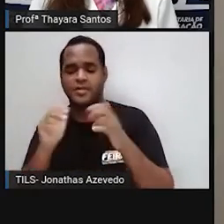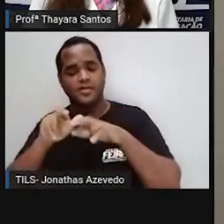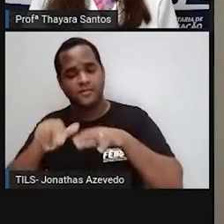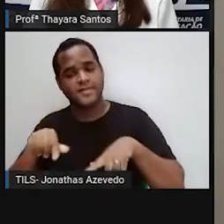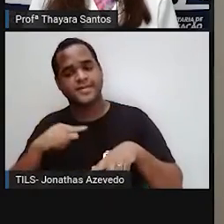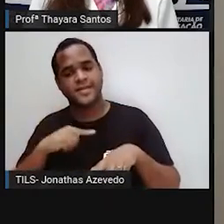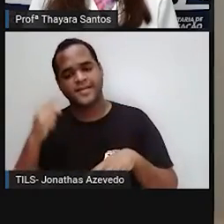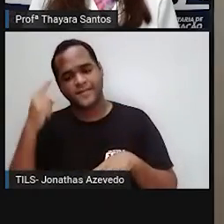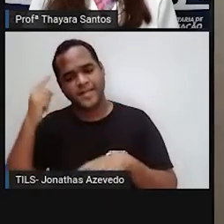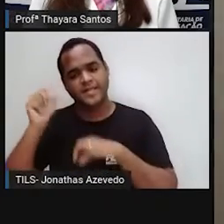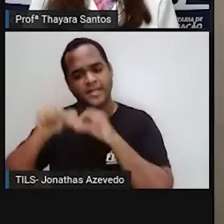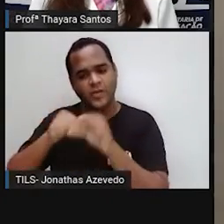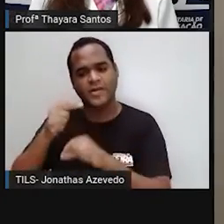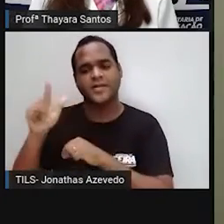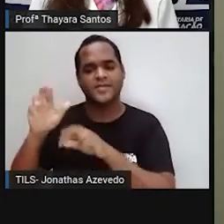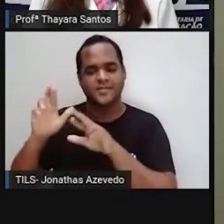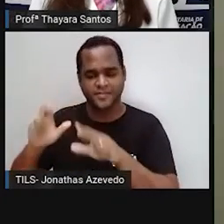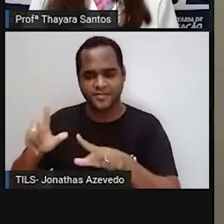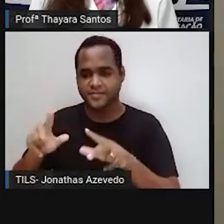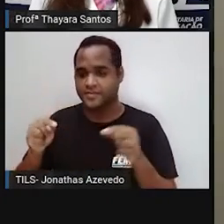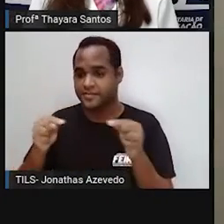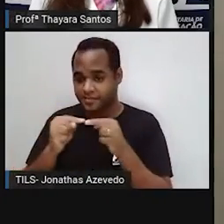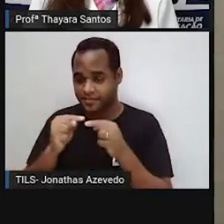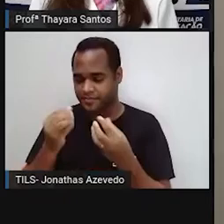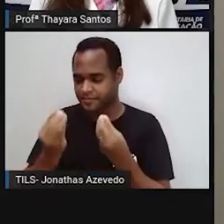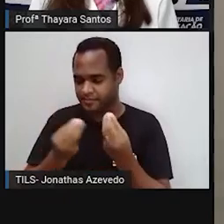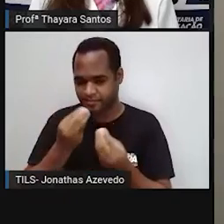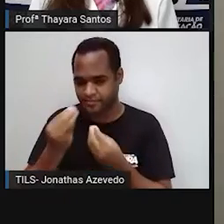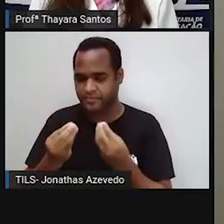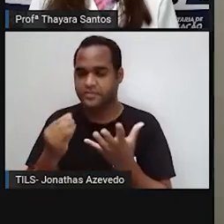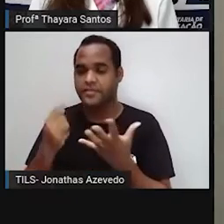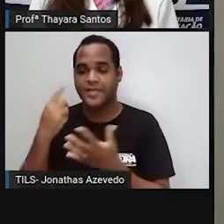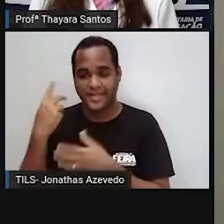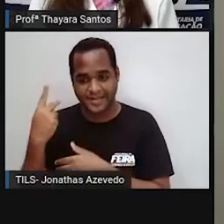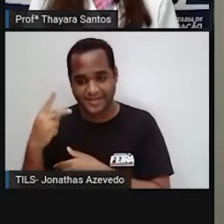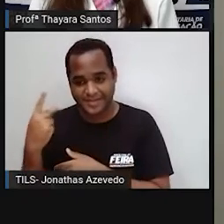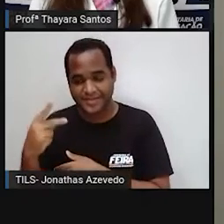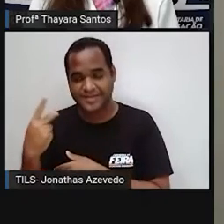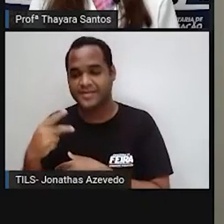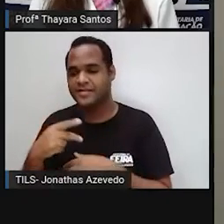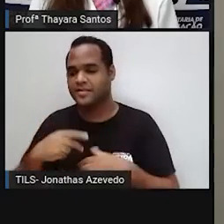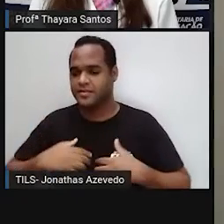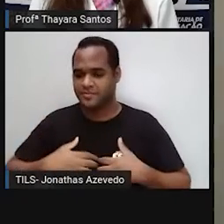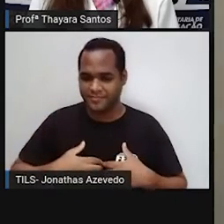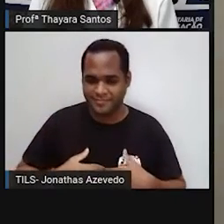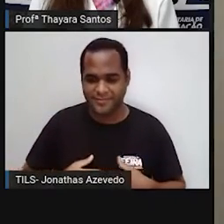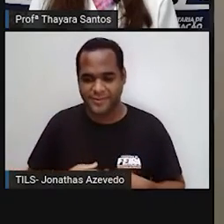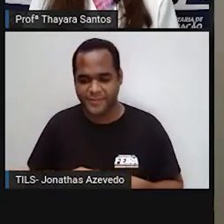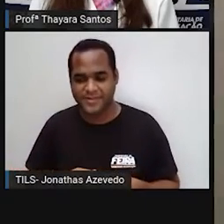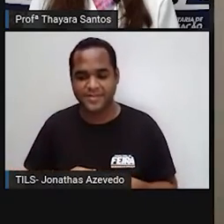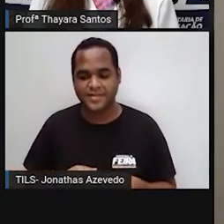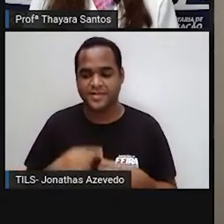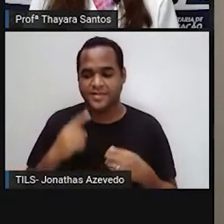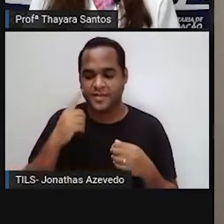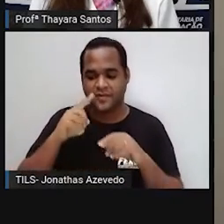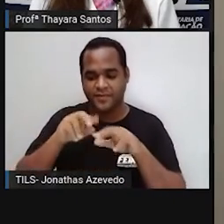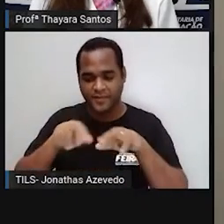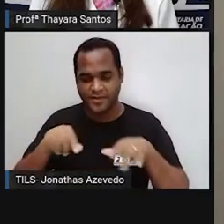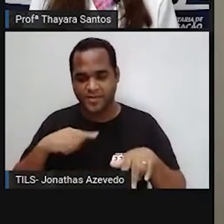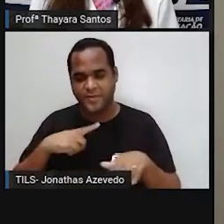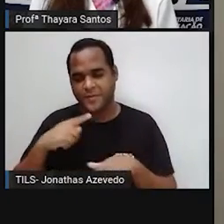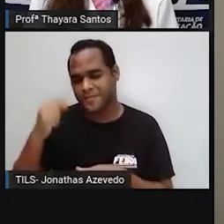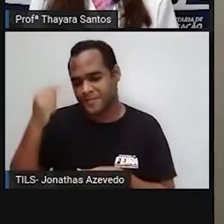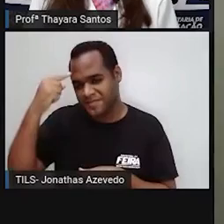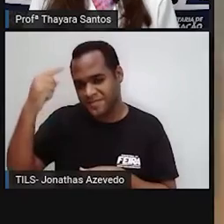mudanças climáticas envolve também os pinguins. Teve um dos verões que eu peguei que foi o mais frio dos últimos